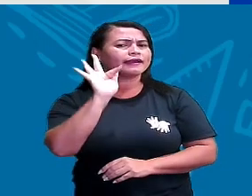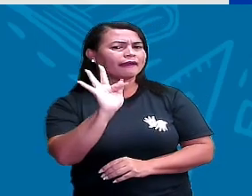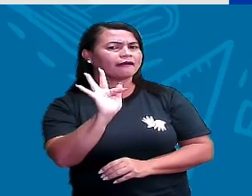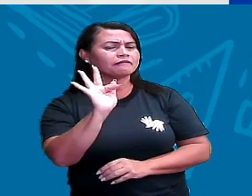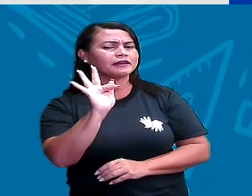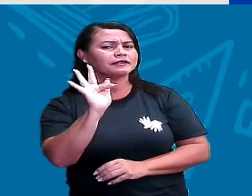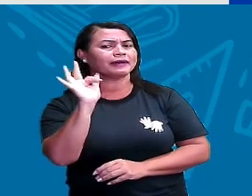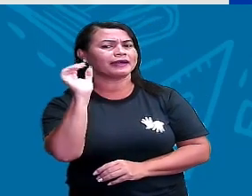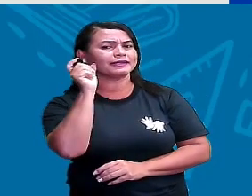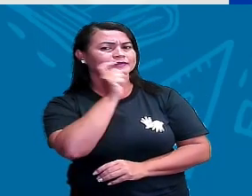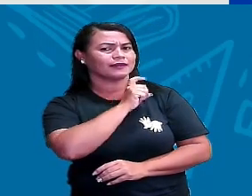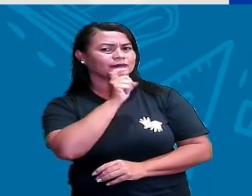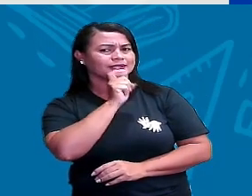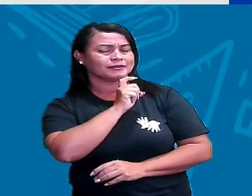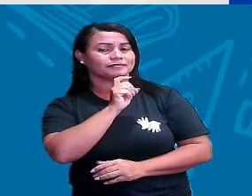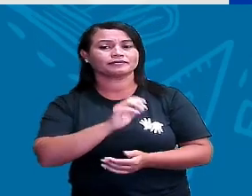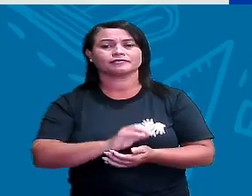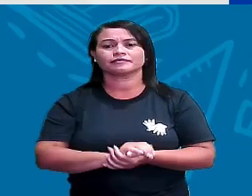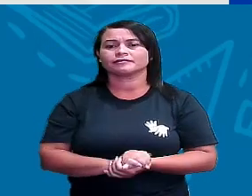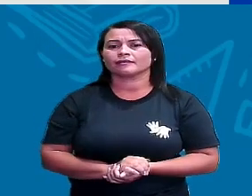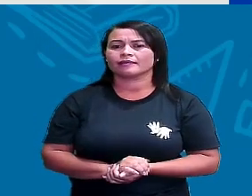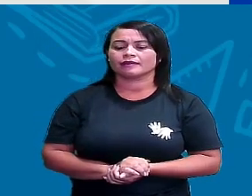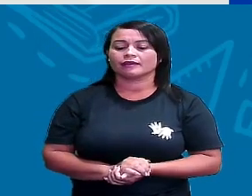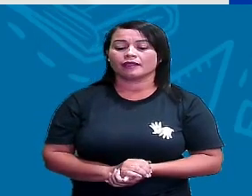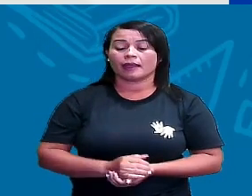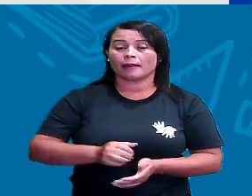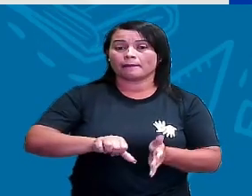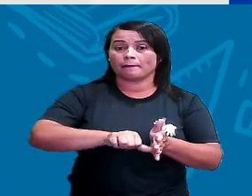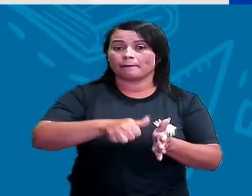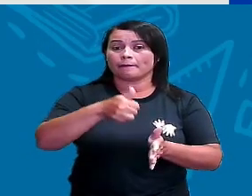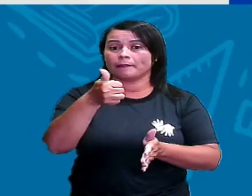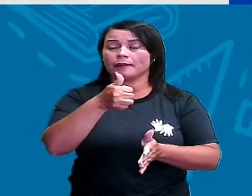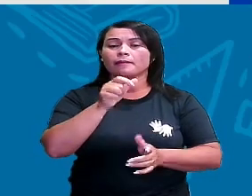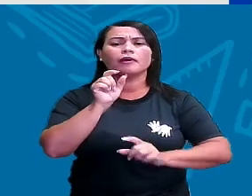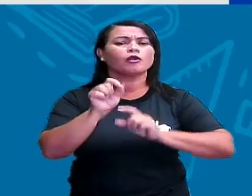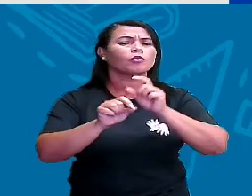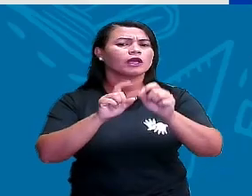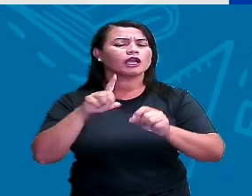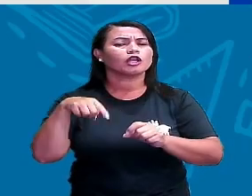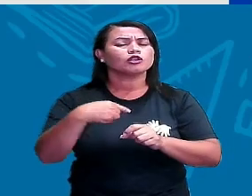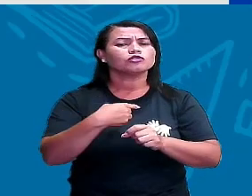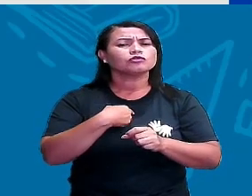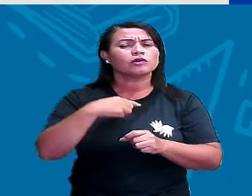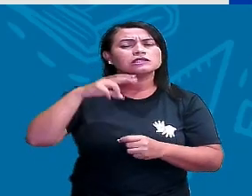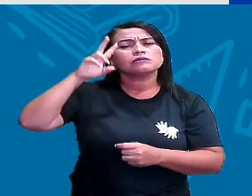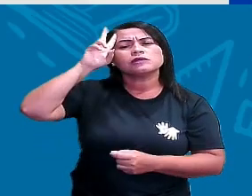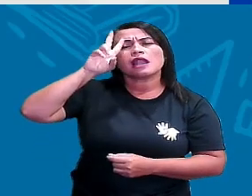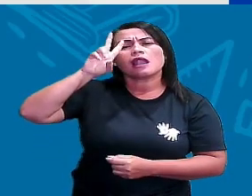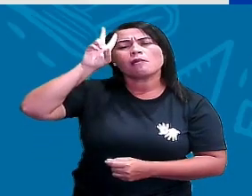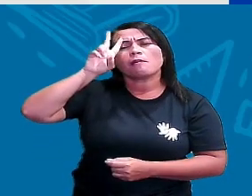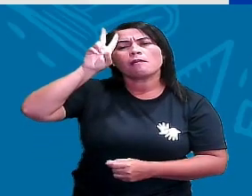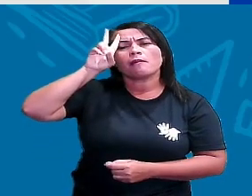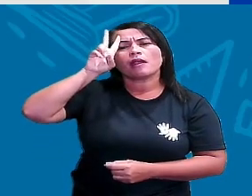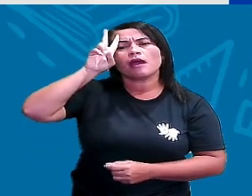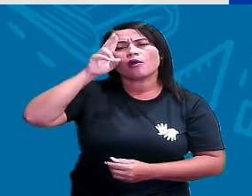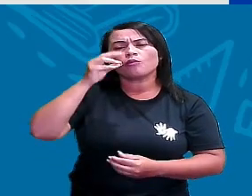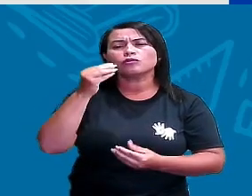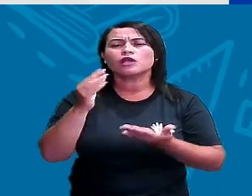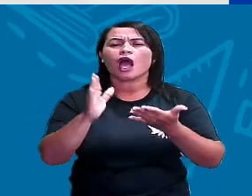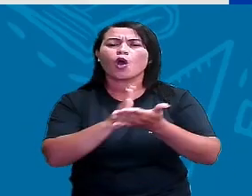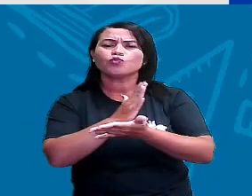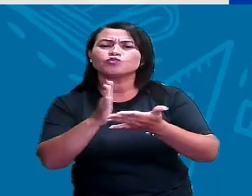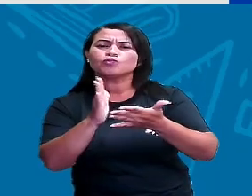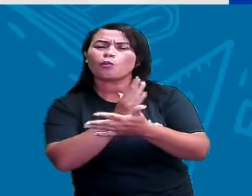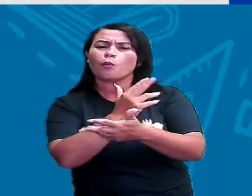F para as falsas. Então eu quero aqui primeiro que a gente tente lembrar, né, algumas